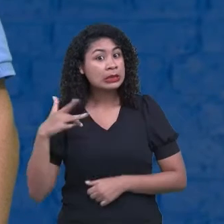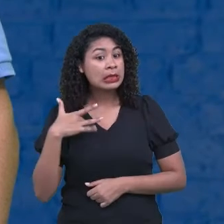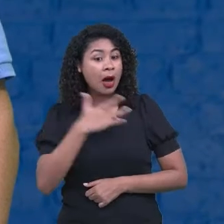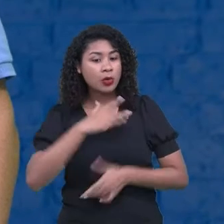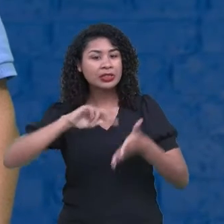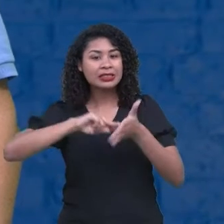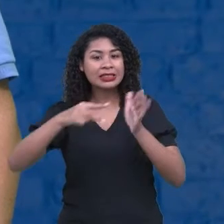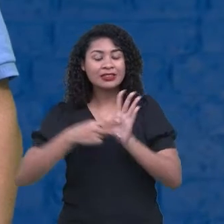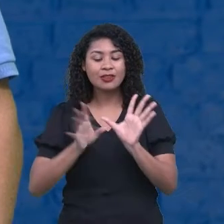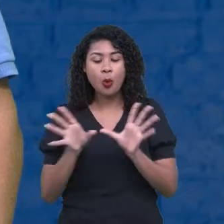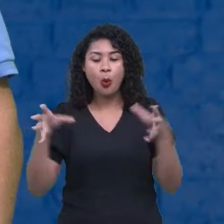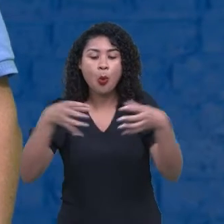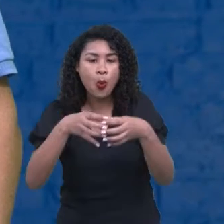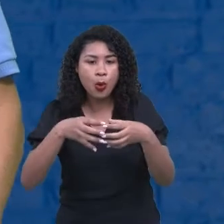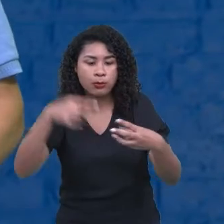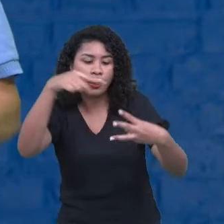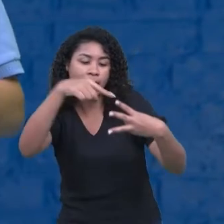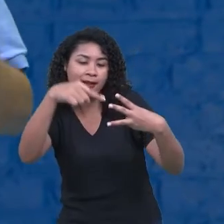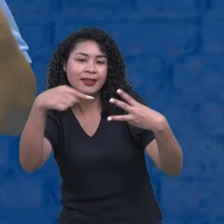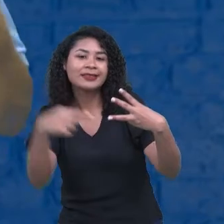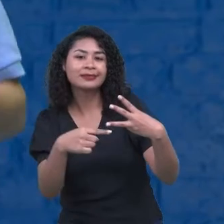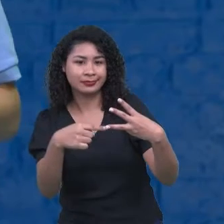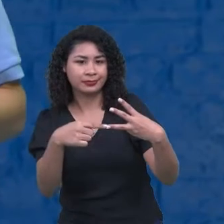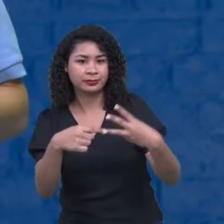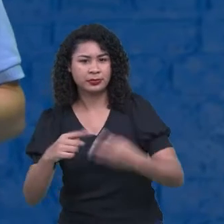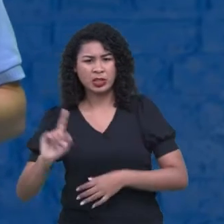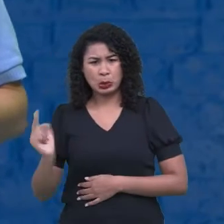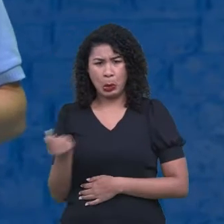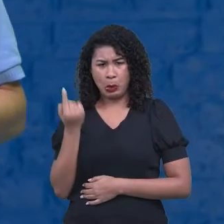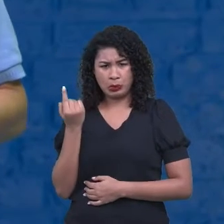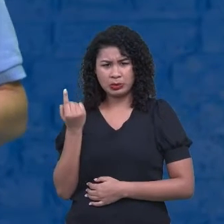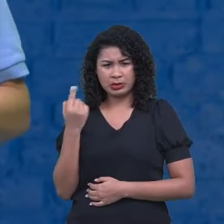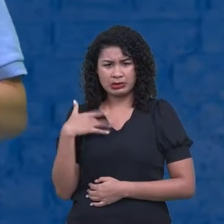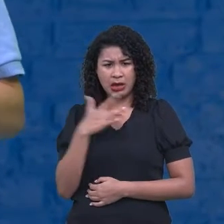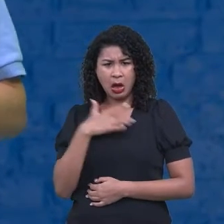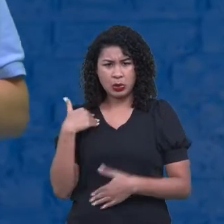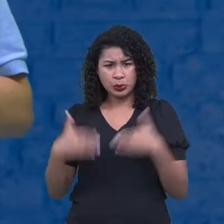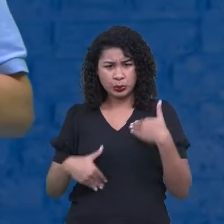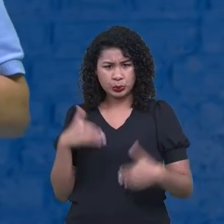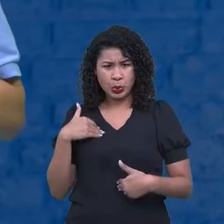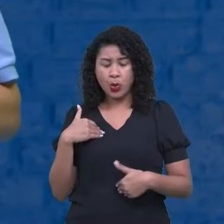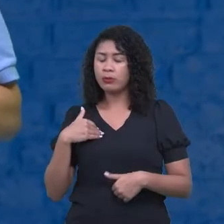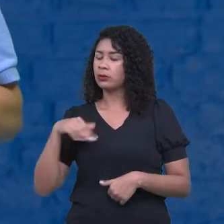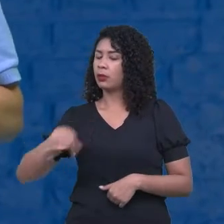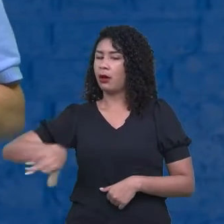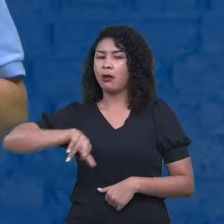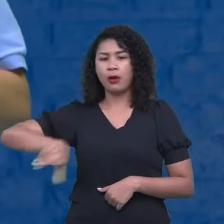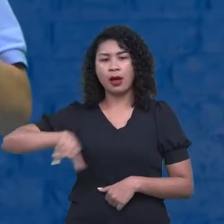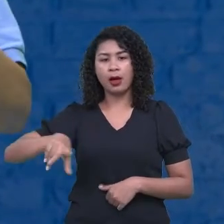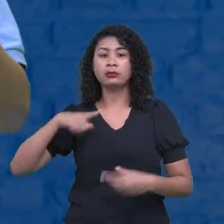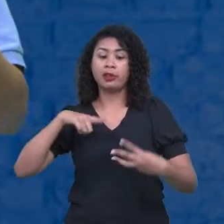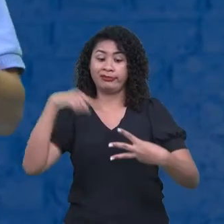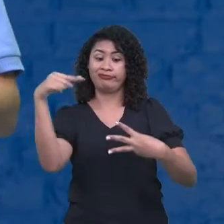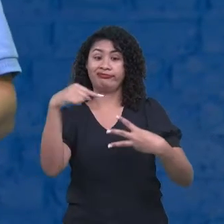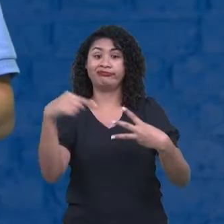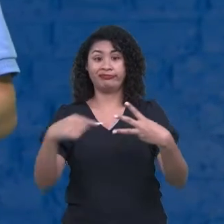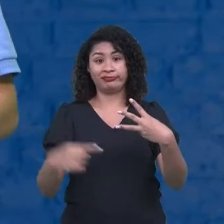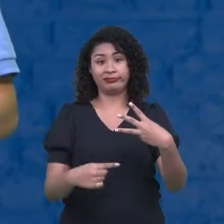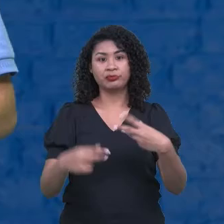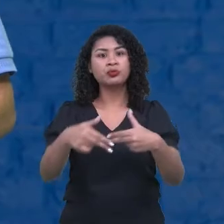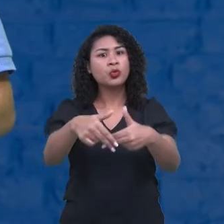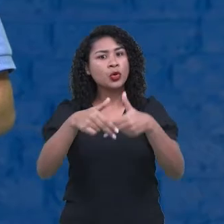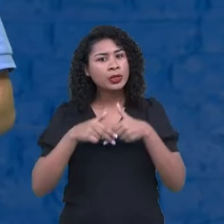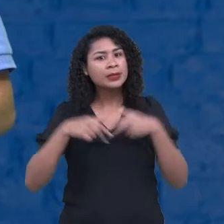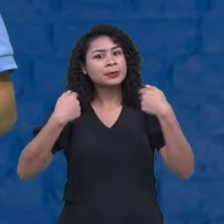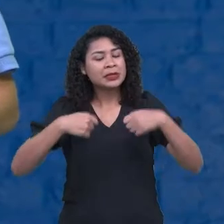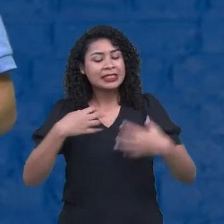conjunto que acontece. Ela não é só a saúde física. Ela envolve tudo. Então, você tem que estar em